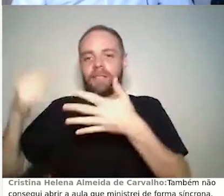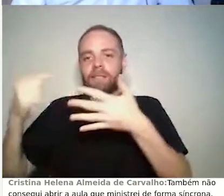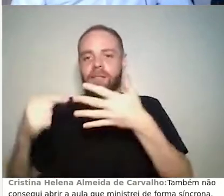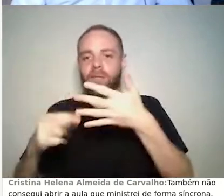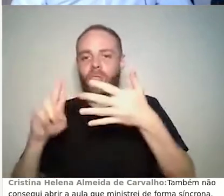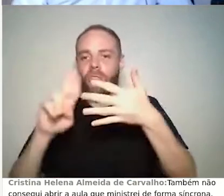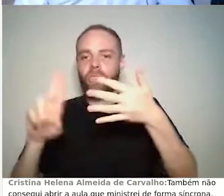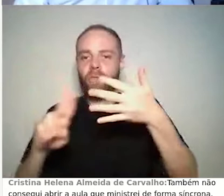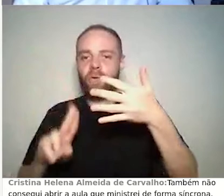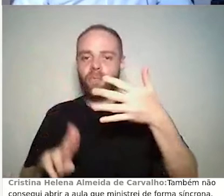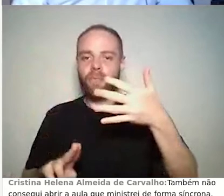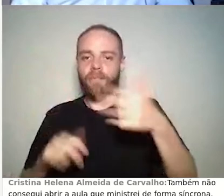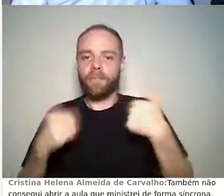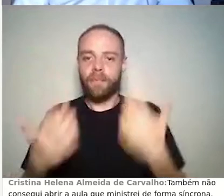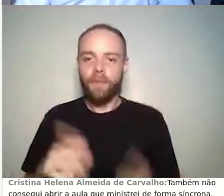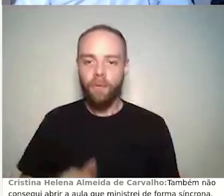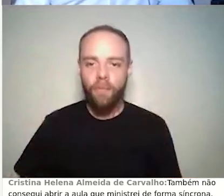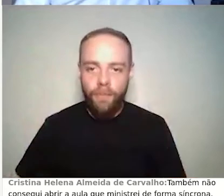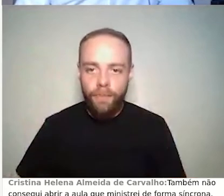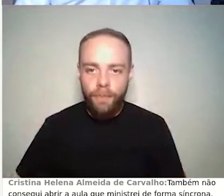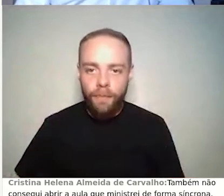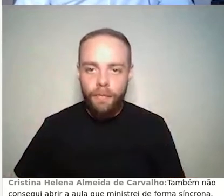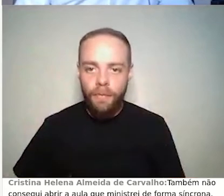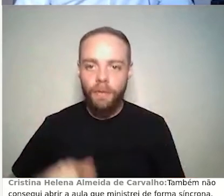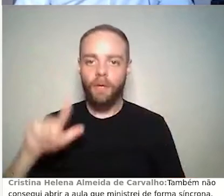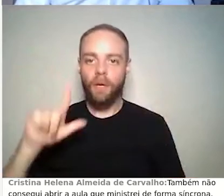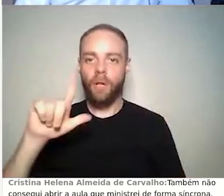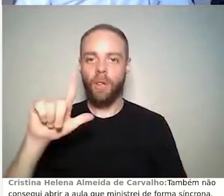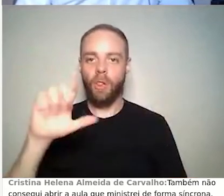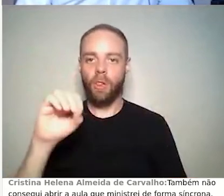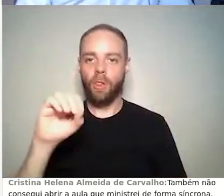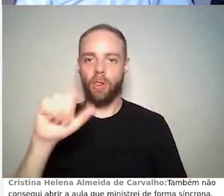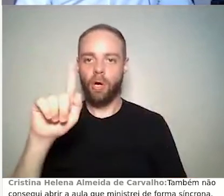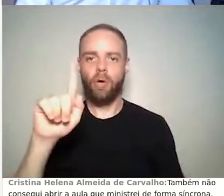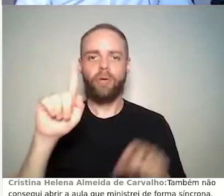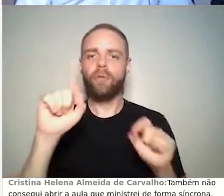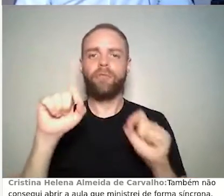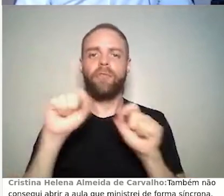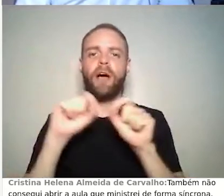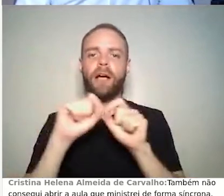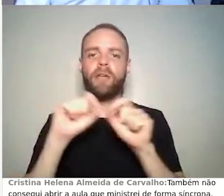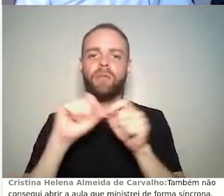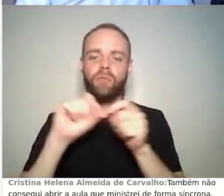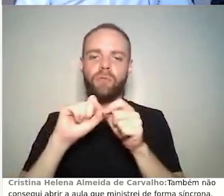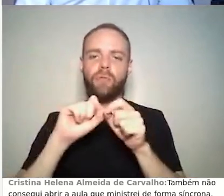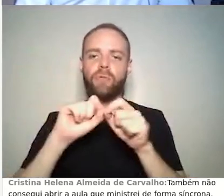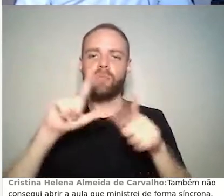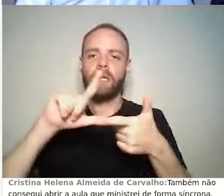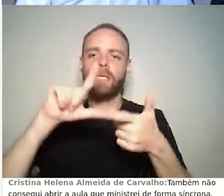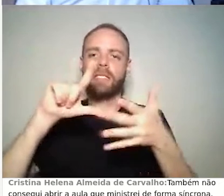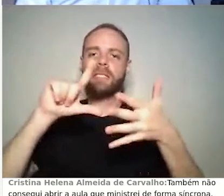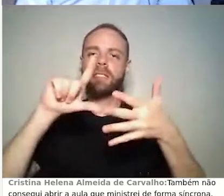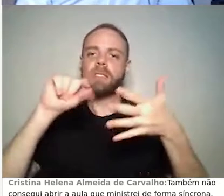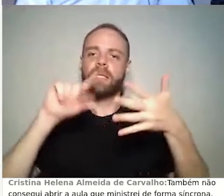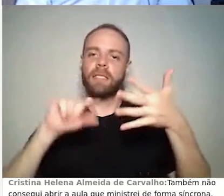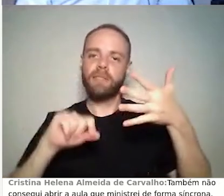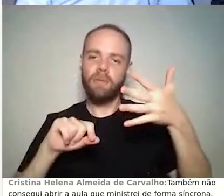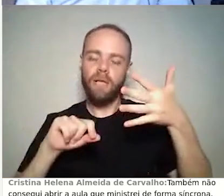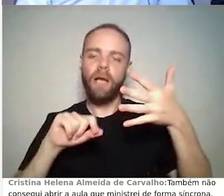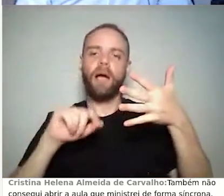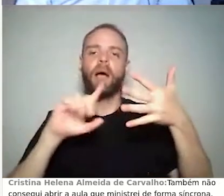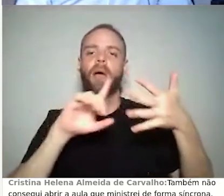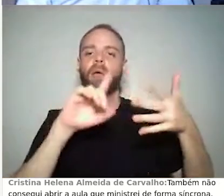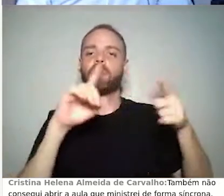com os logs, além de selecionar o participante? Eu posso selecionar logs por dia, então,